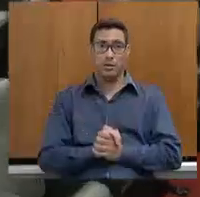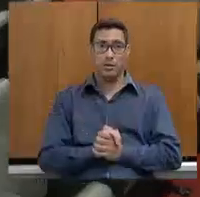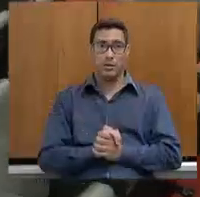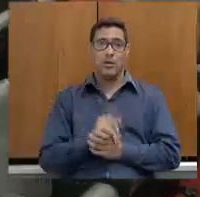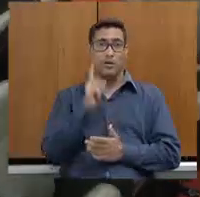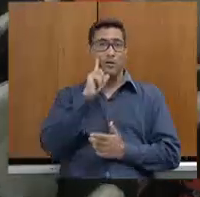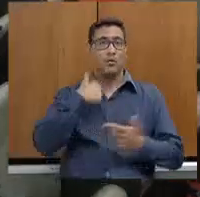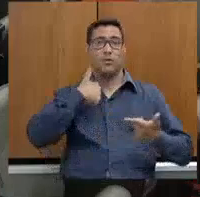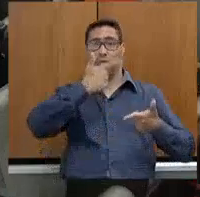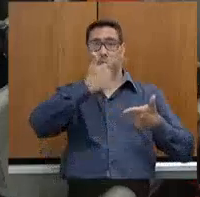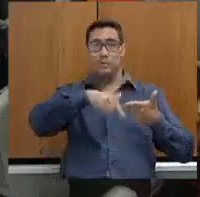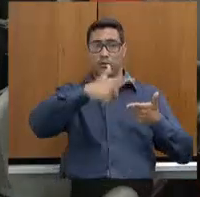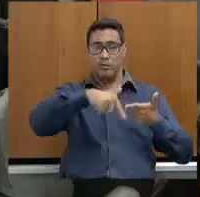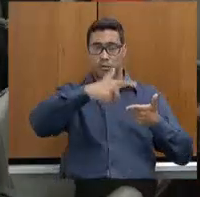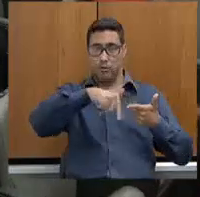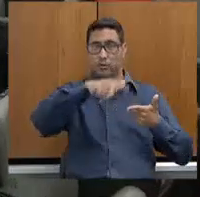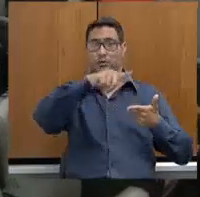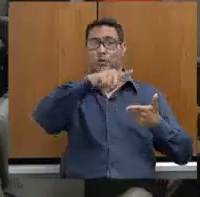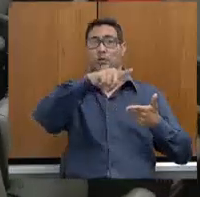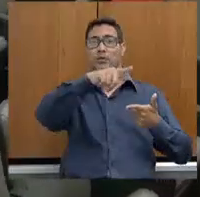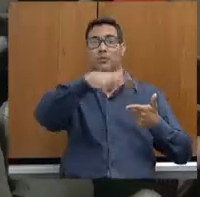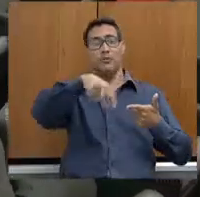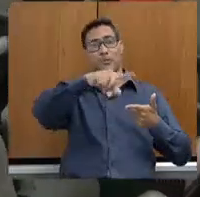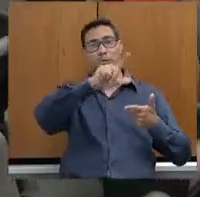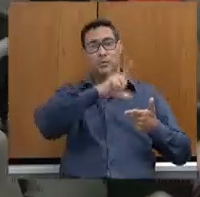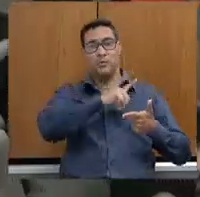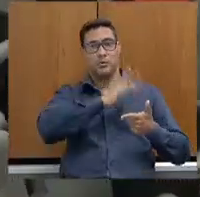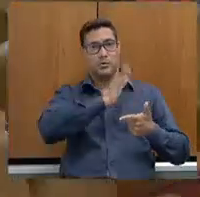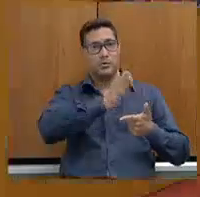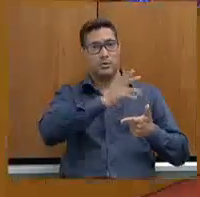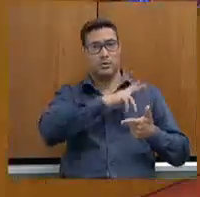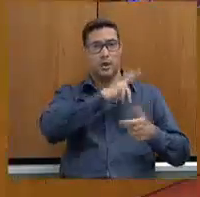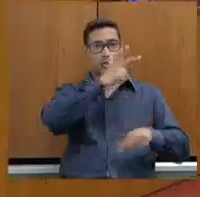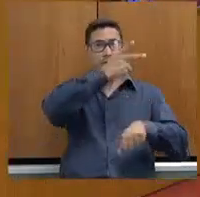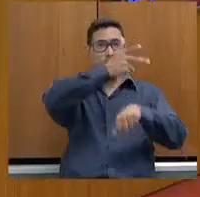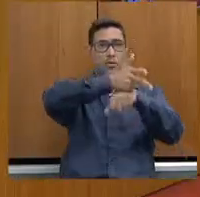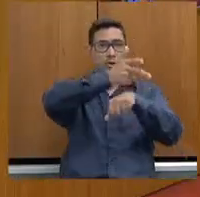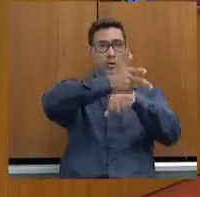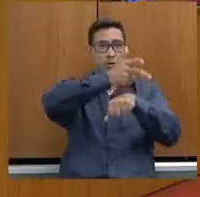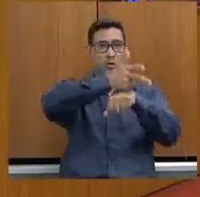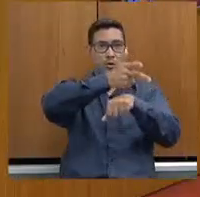o problema, secretário, com o senhor, com o vídeo monitoramento.